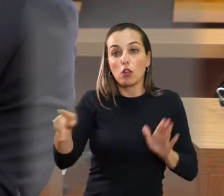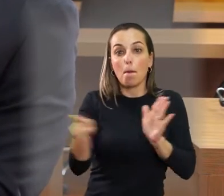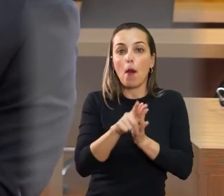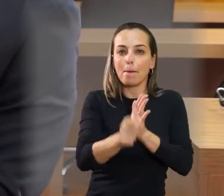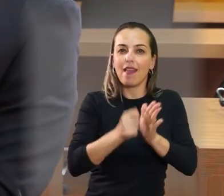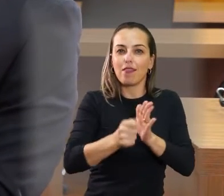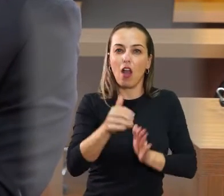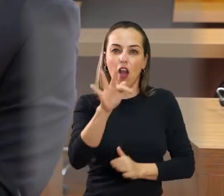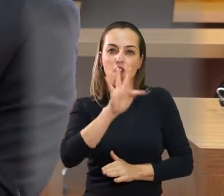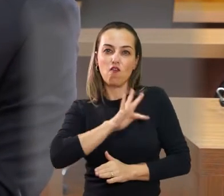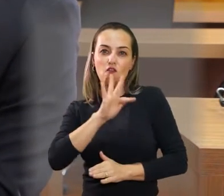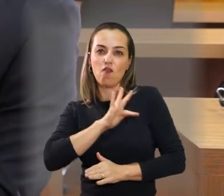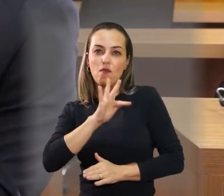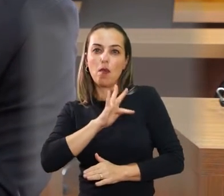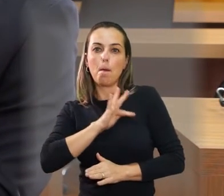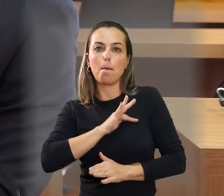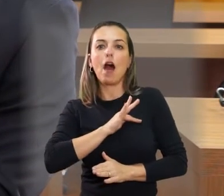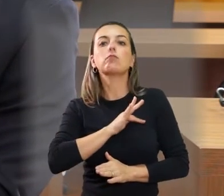afiano,